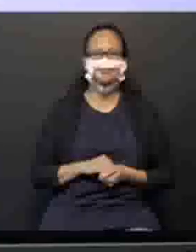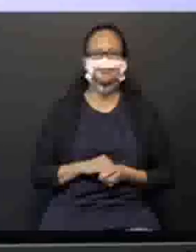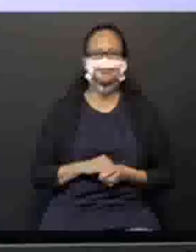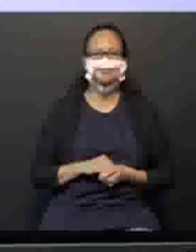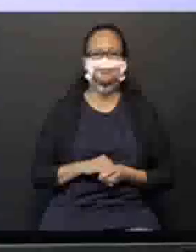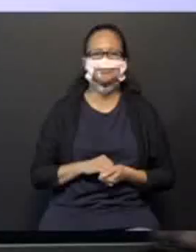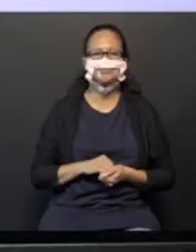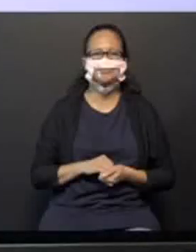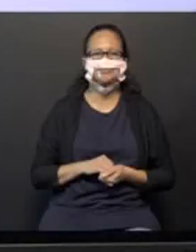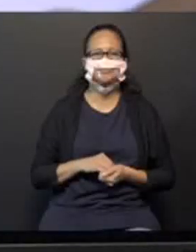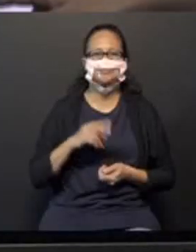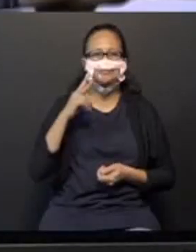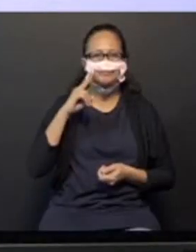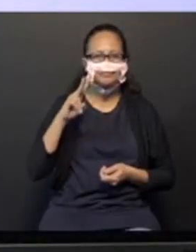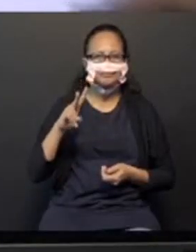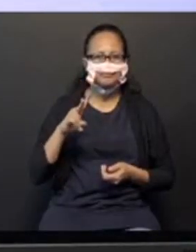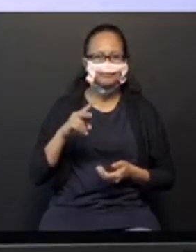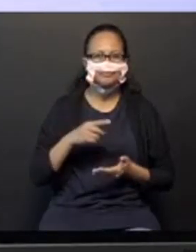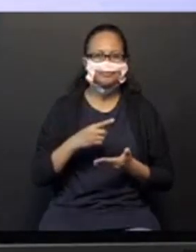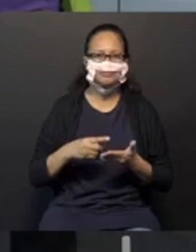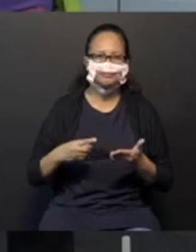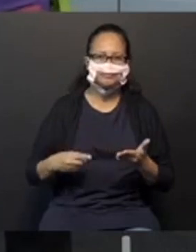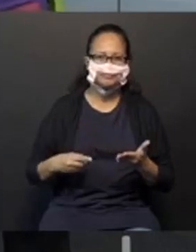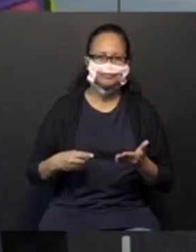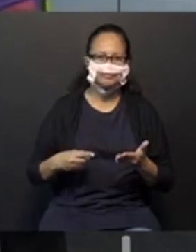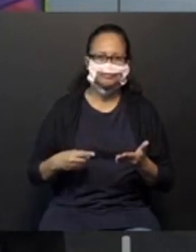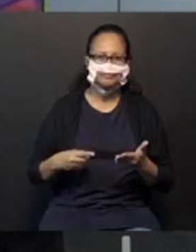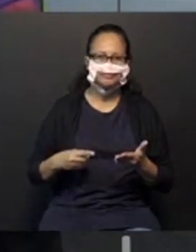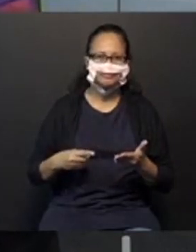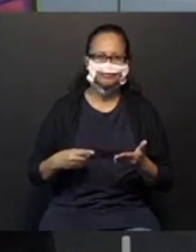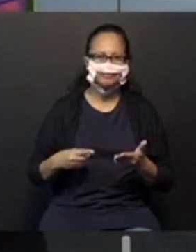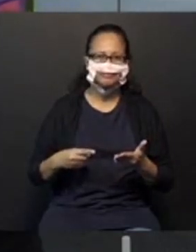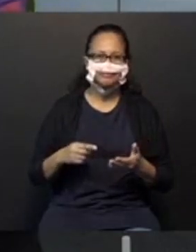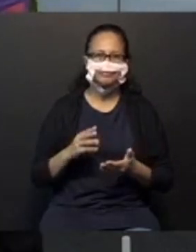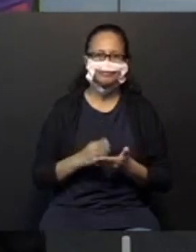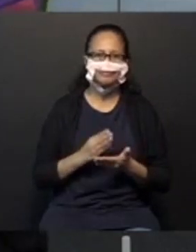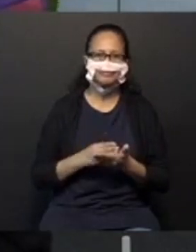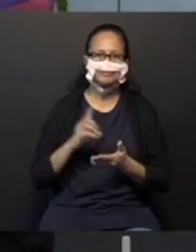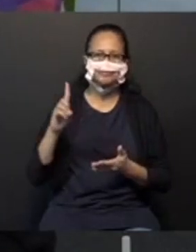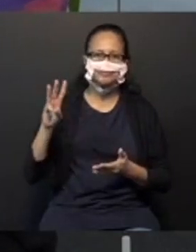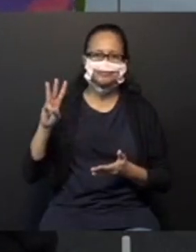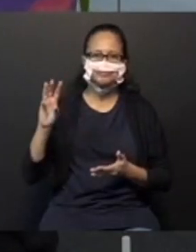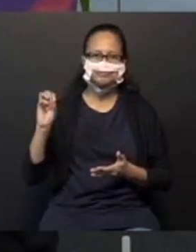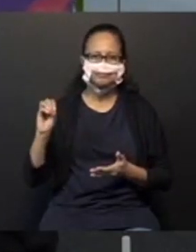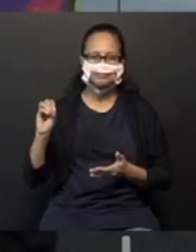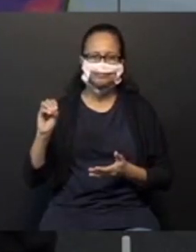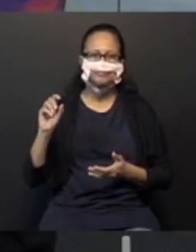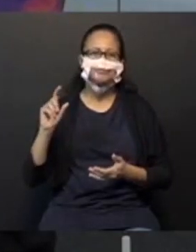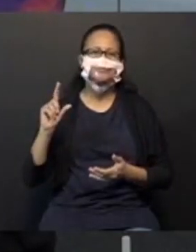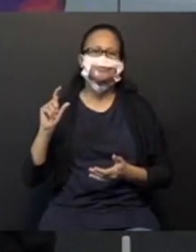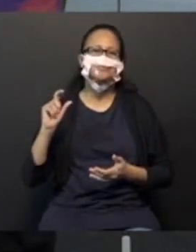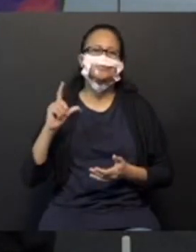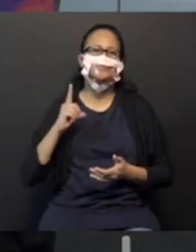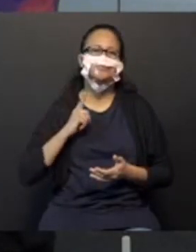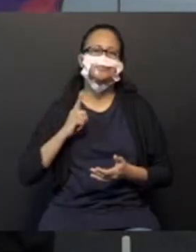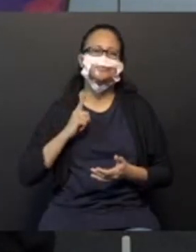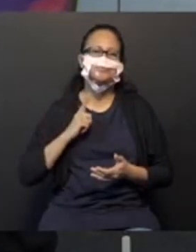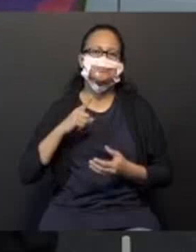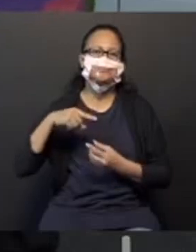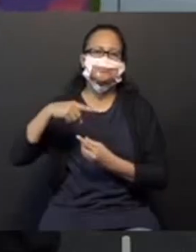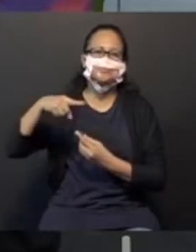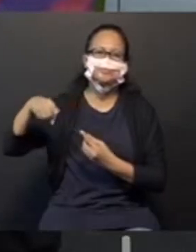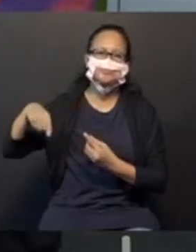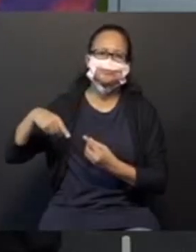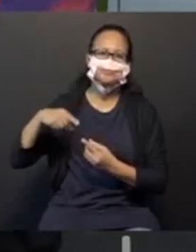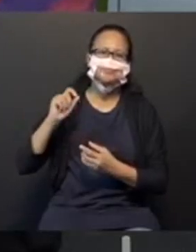Olha lá, nossa apostila, página 130. O que há ao meu redor? O que vocês podem observar